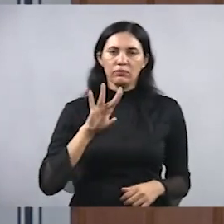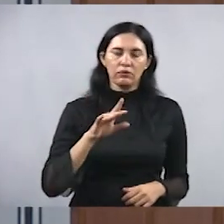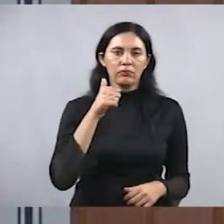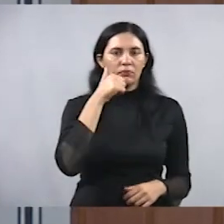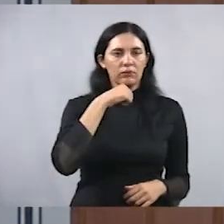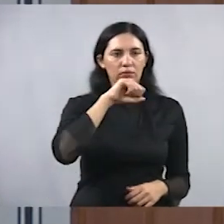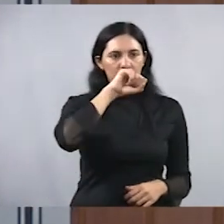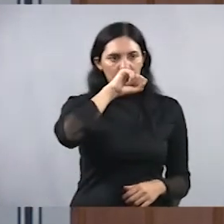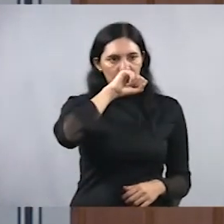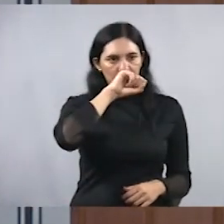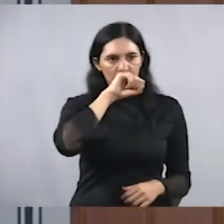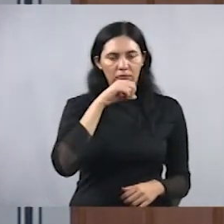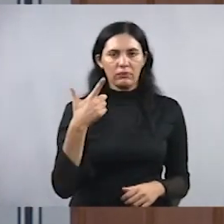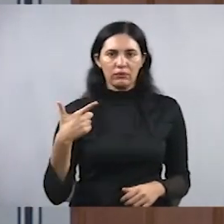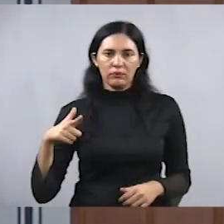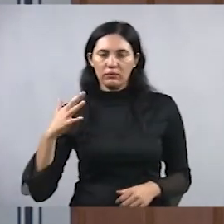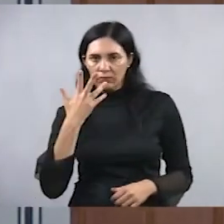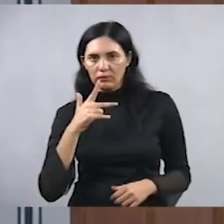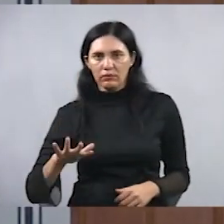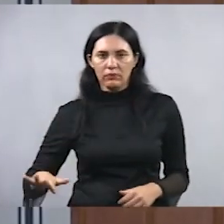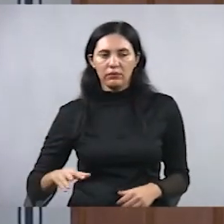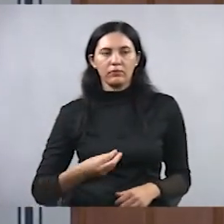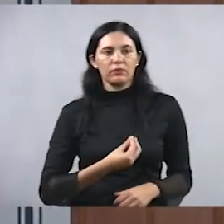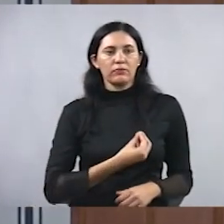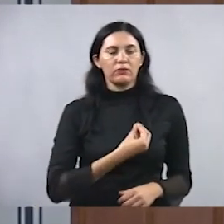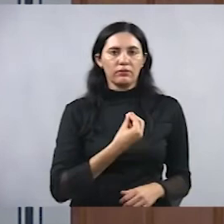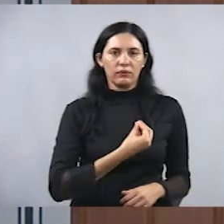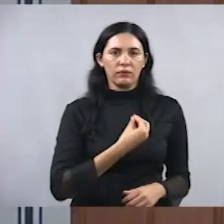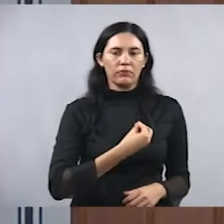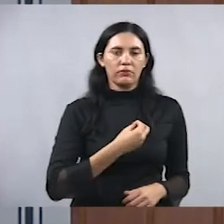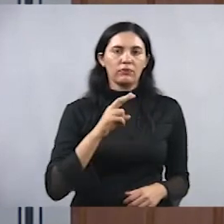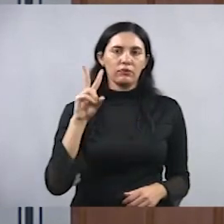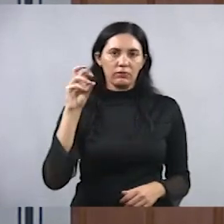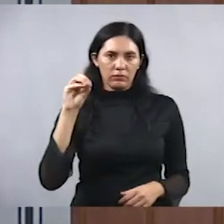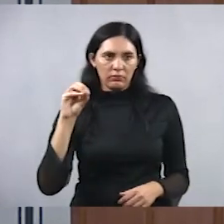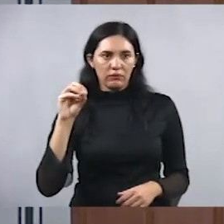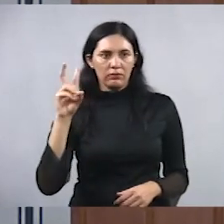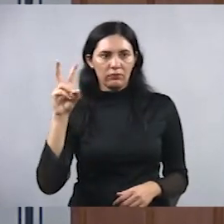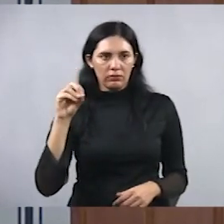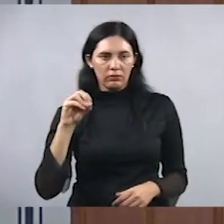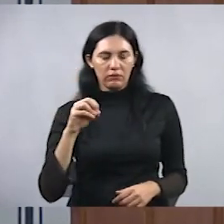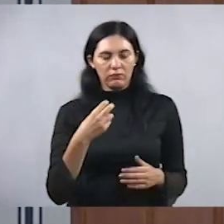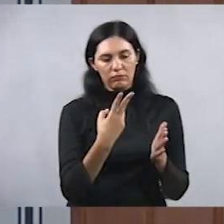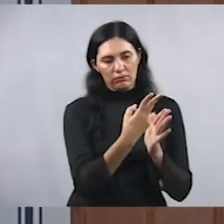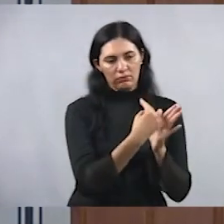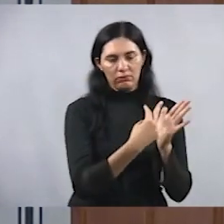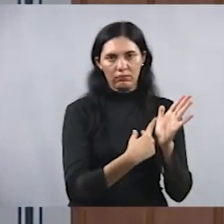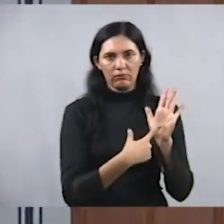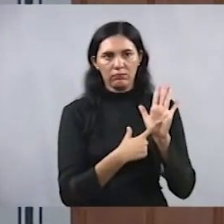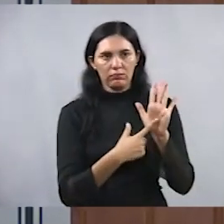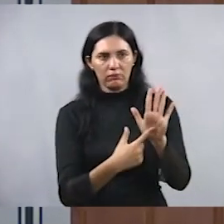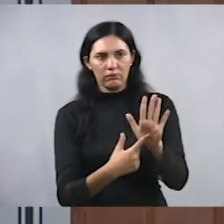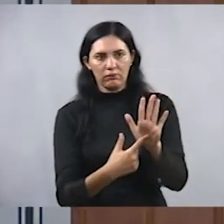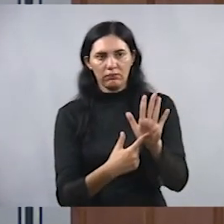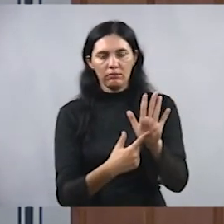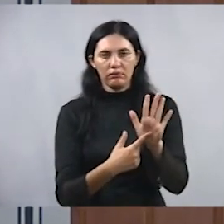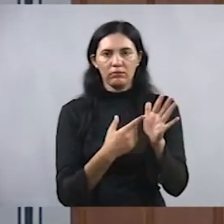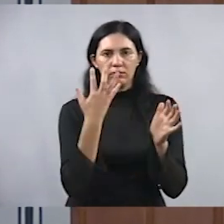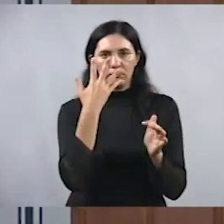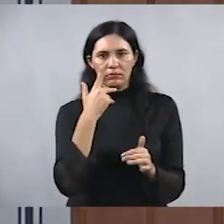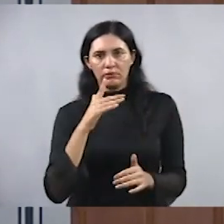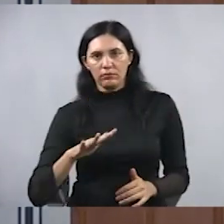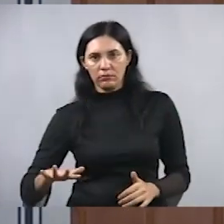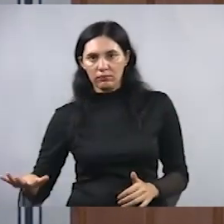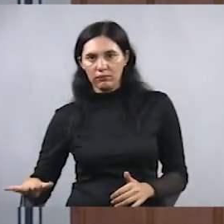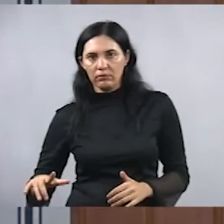nas escolas da rede. O requerimento foi feito pelo vereador Marcos Rezende. Algumas crianças têm duas